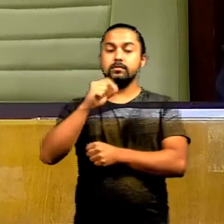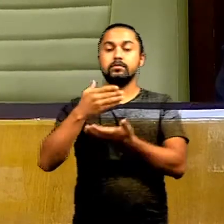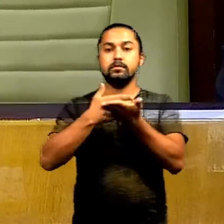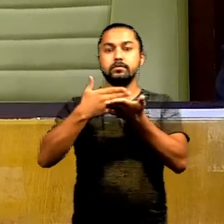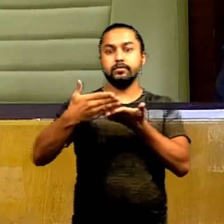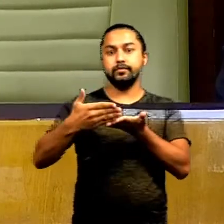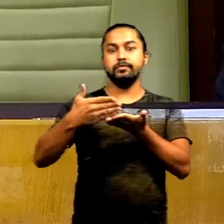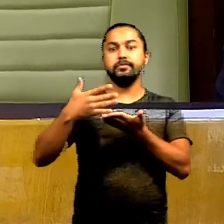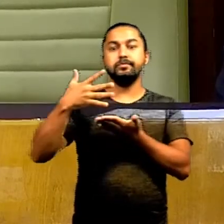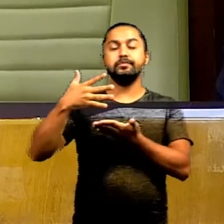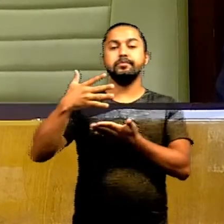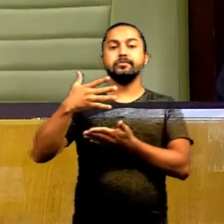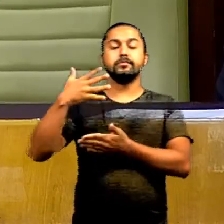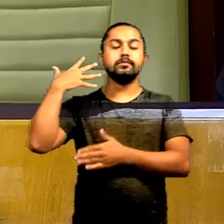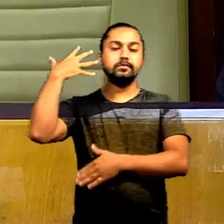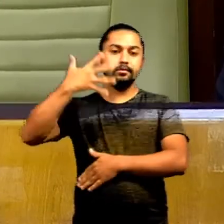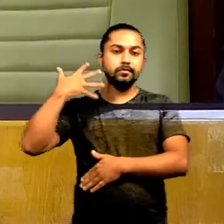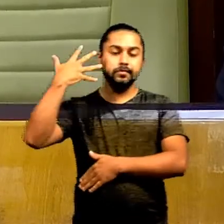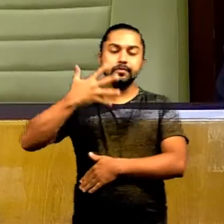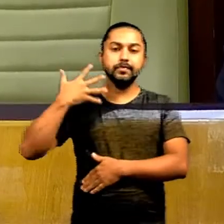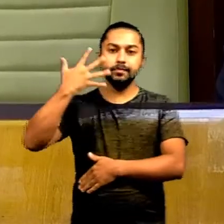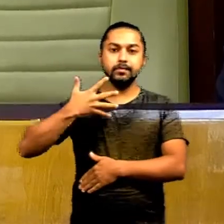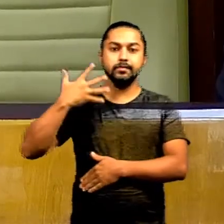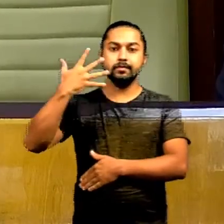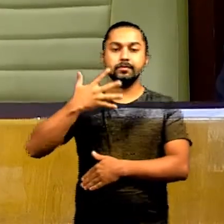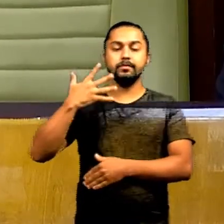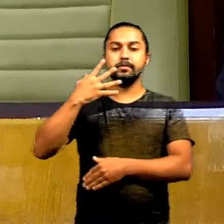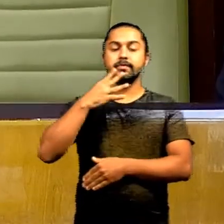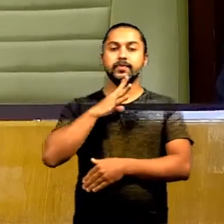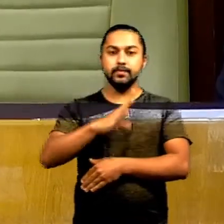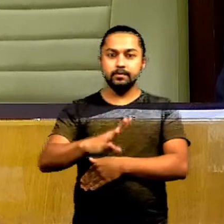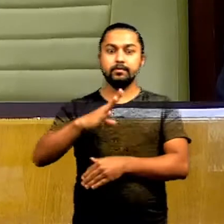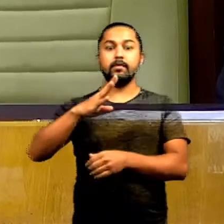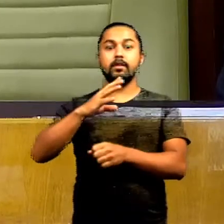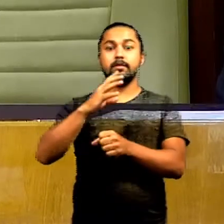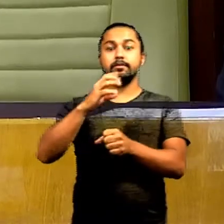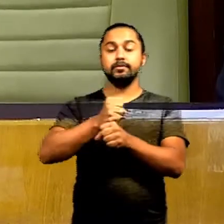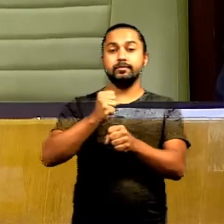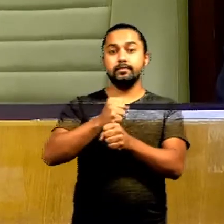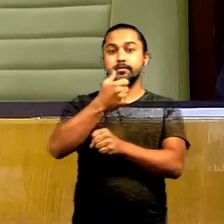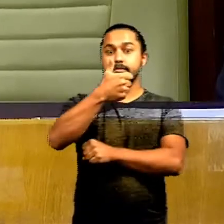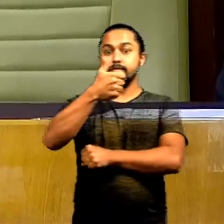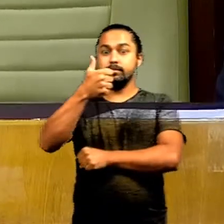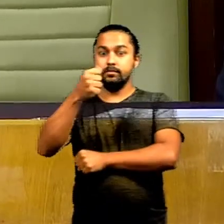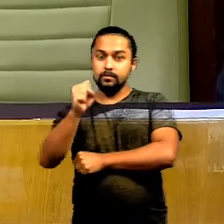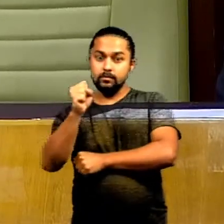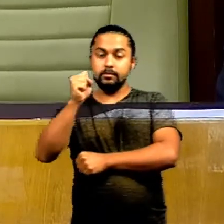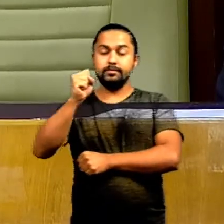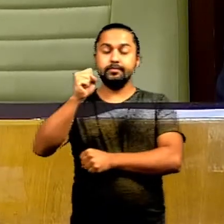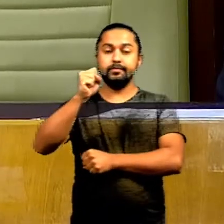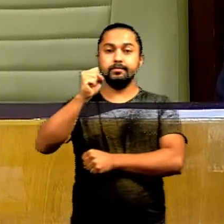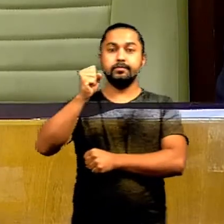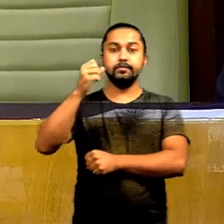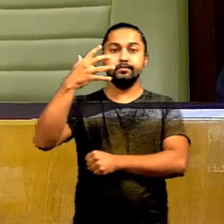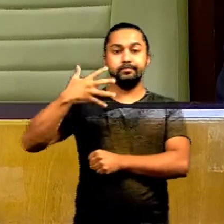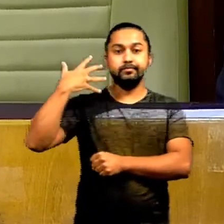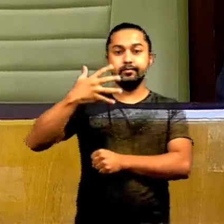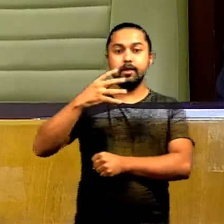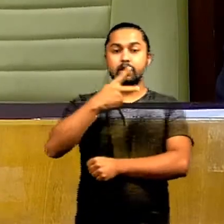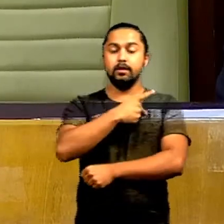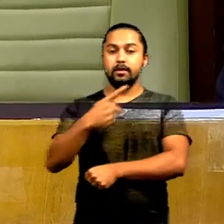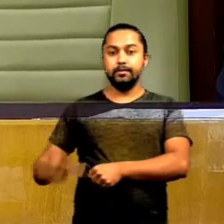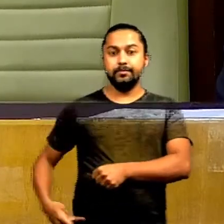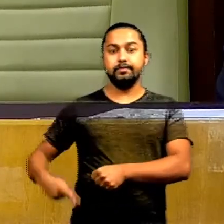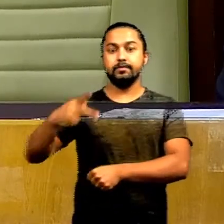teve início a 72ª Sessão Ordinária do 4º ano da 18ª Legislatura, presidida pelo